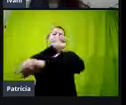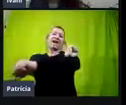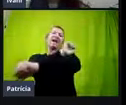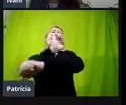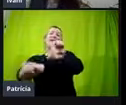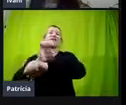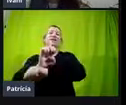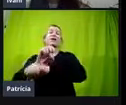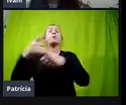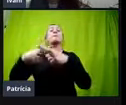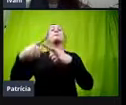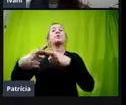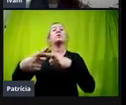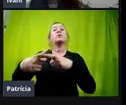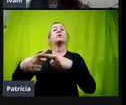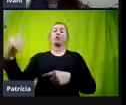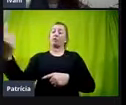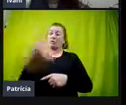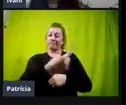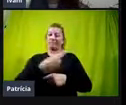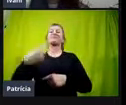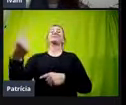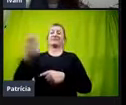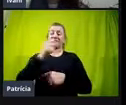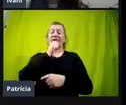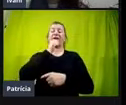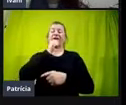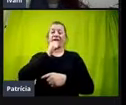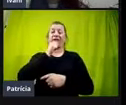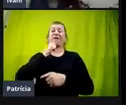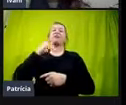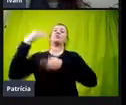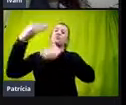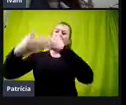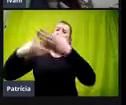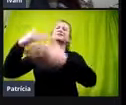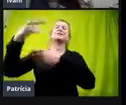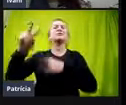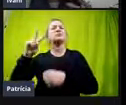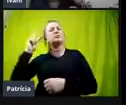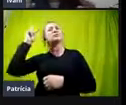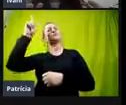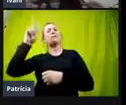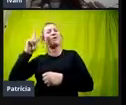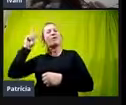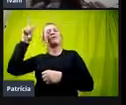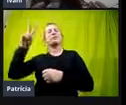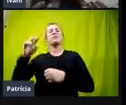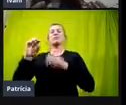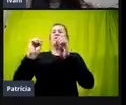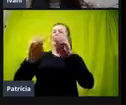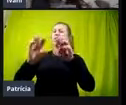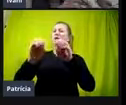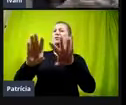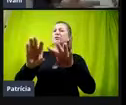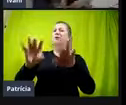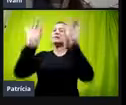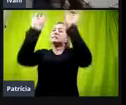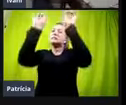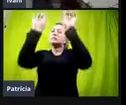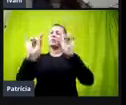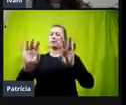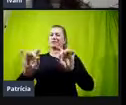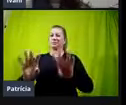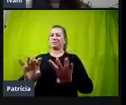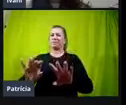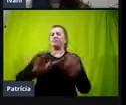Por quê? Porque nós ainda estamos num processo histórico, né? que a educação especial está relegada,